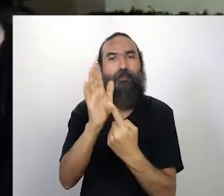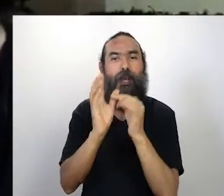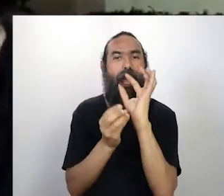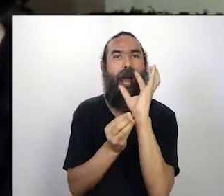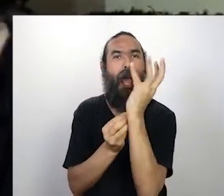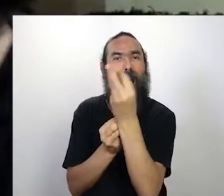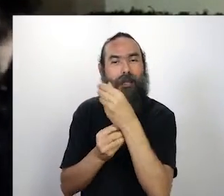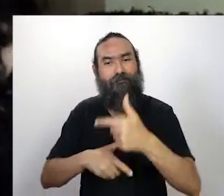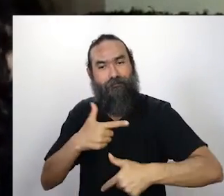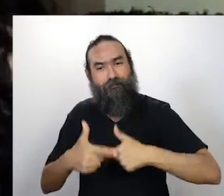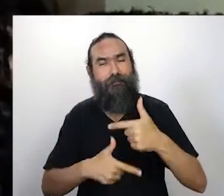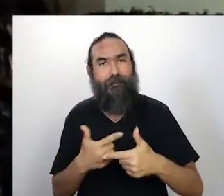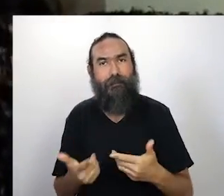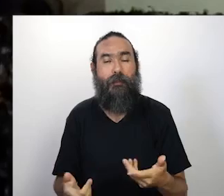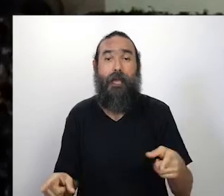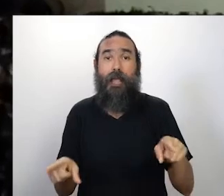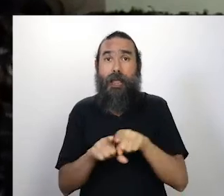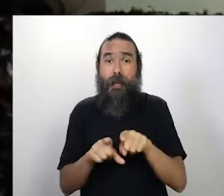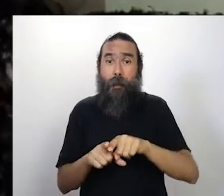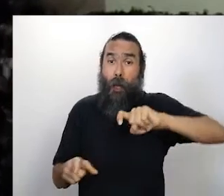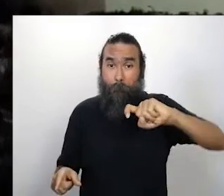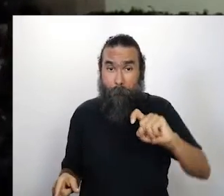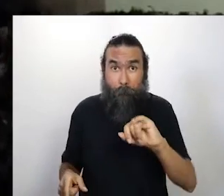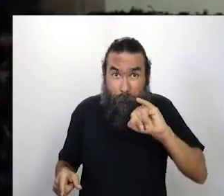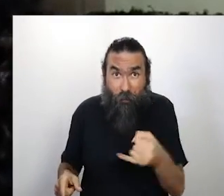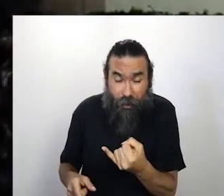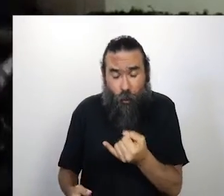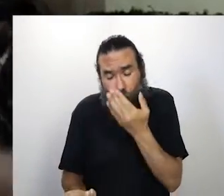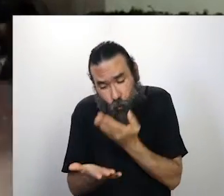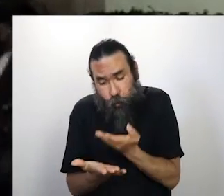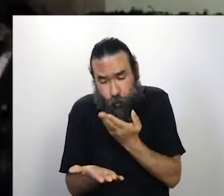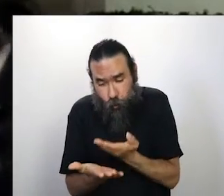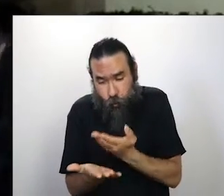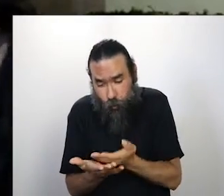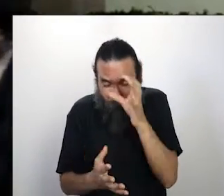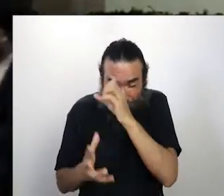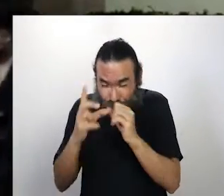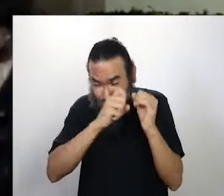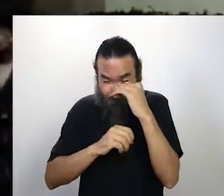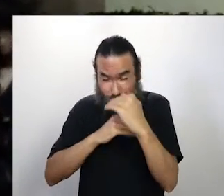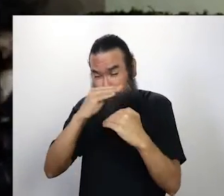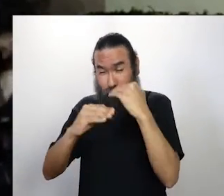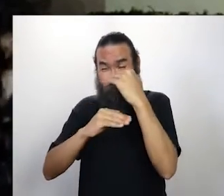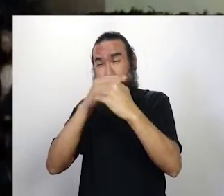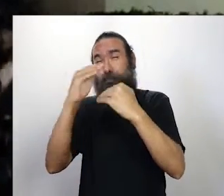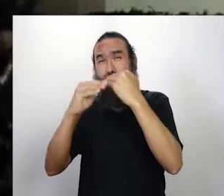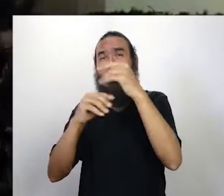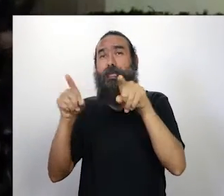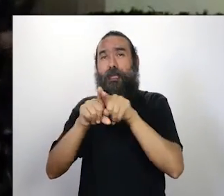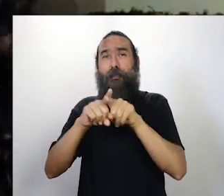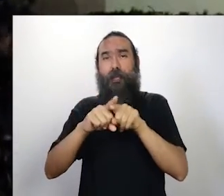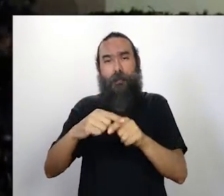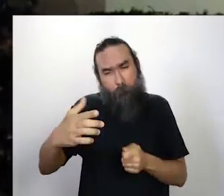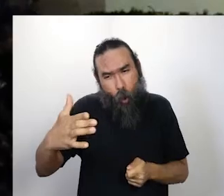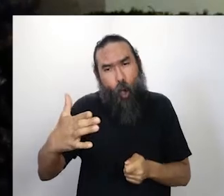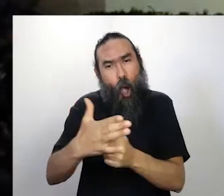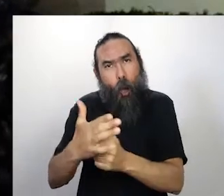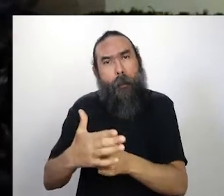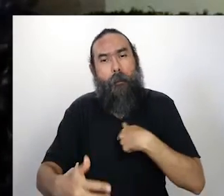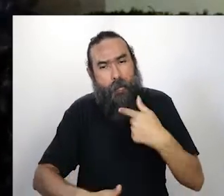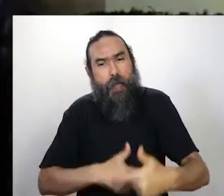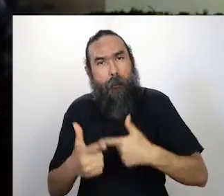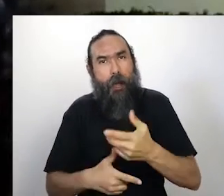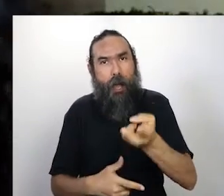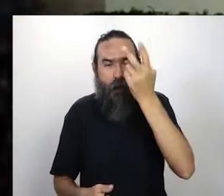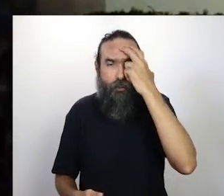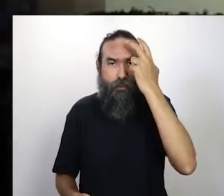tempo também estudar para poder se fortalecer e poder cobrar. Ah, eu vou fazer o link que você me perguntou e que falou agora, nessa